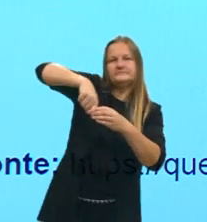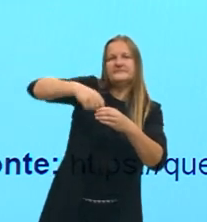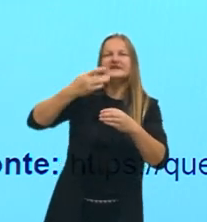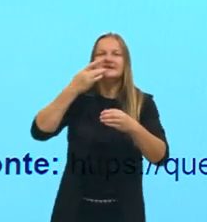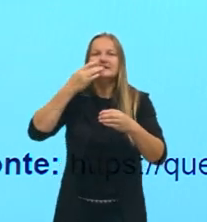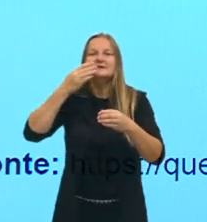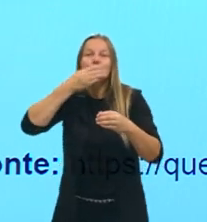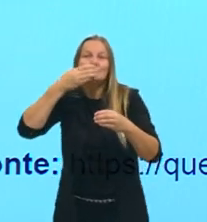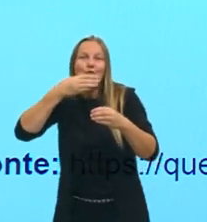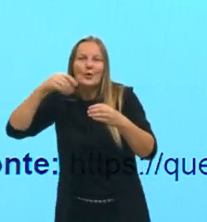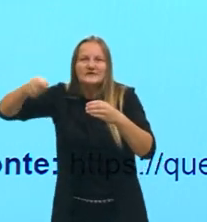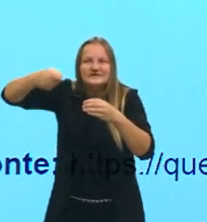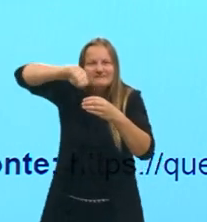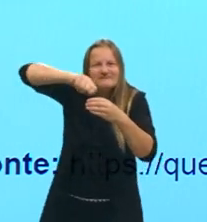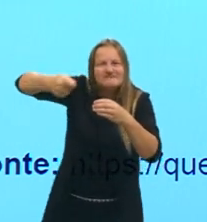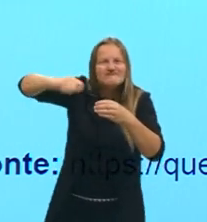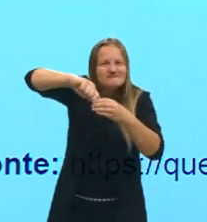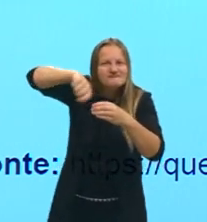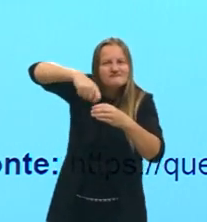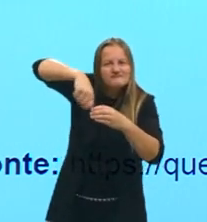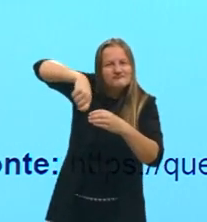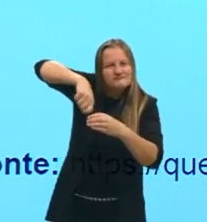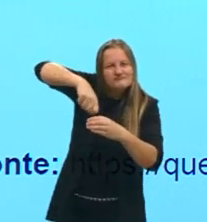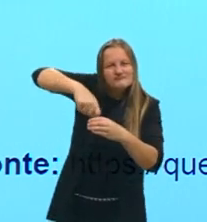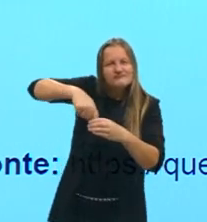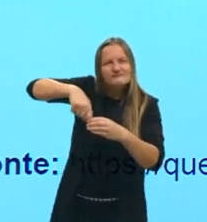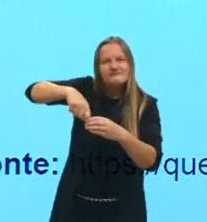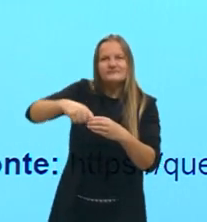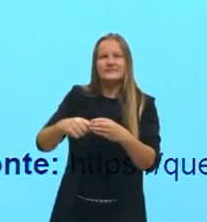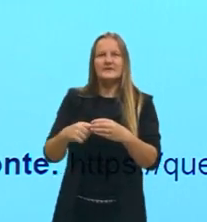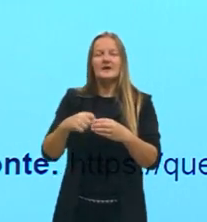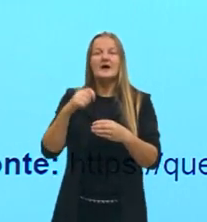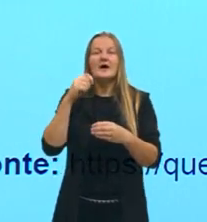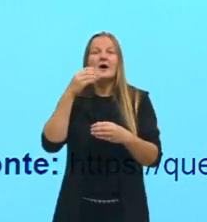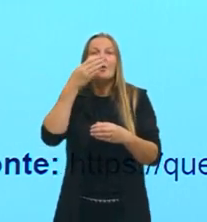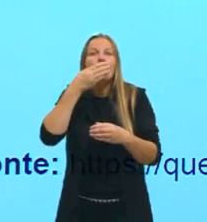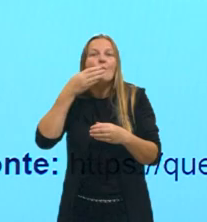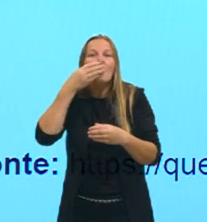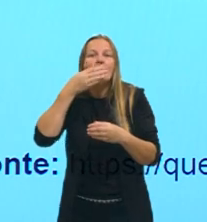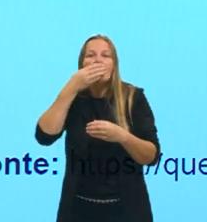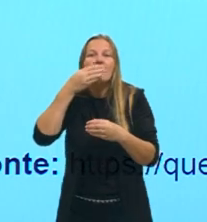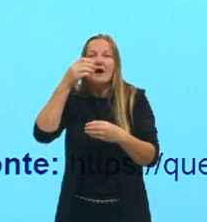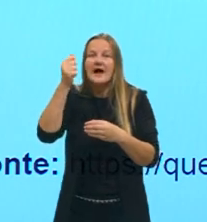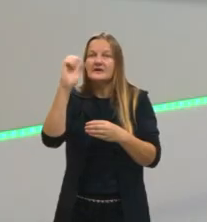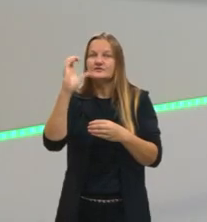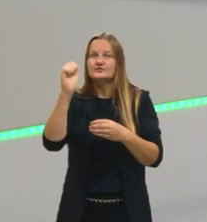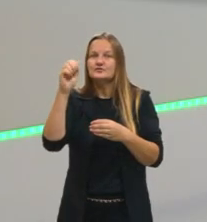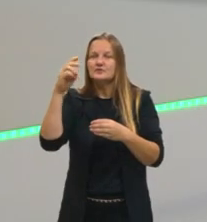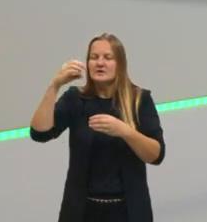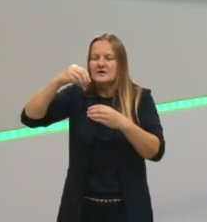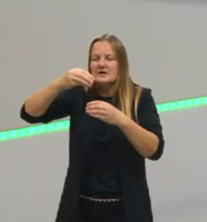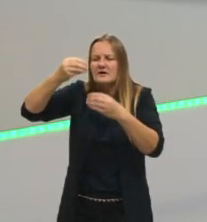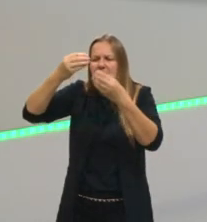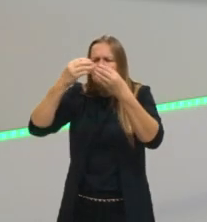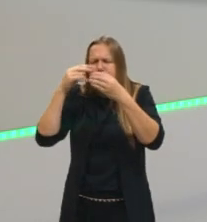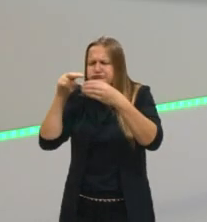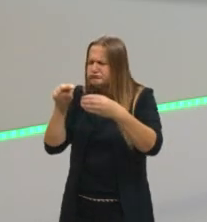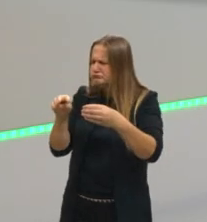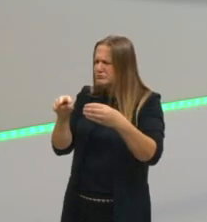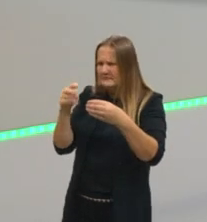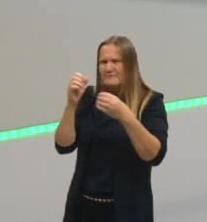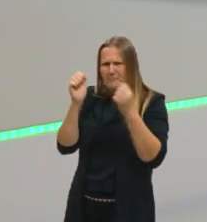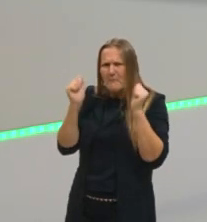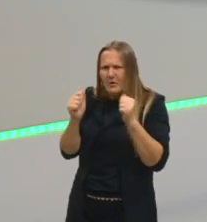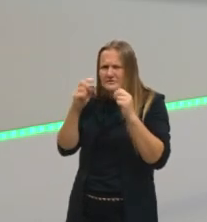pequena de açúcar e misturar, agitar bem, o açúcar vai ser dissolvido na água e eu não vou enxergar o açúcar naquela água. Então, eu tenho uma